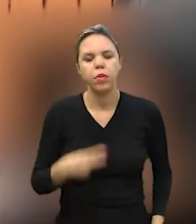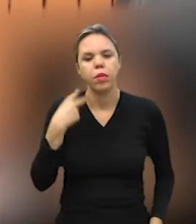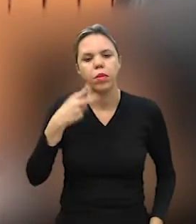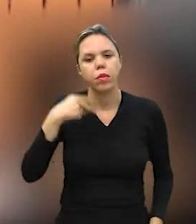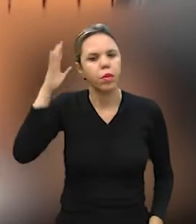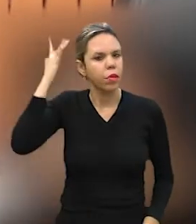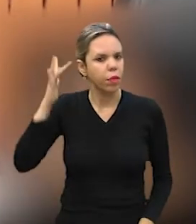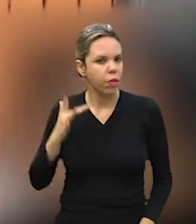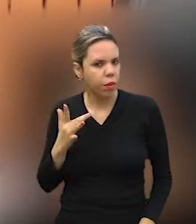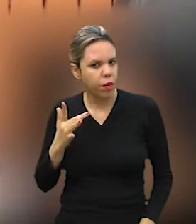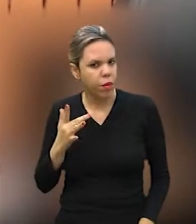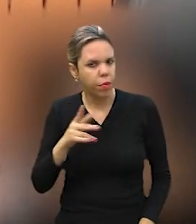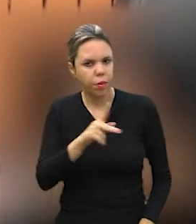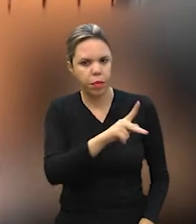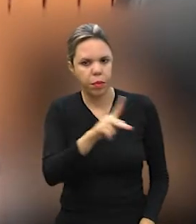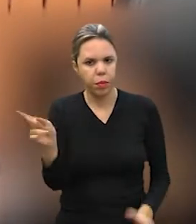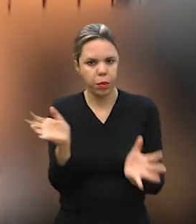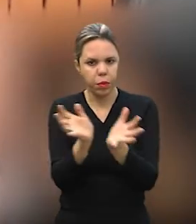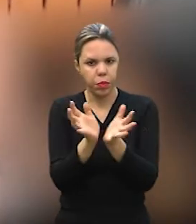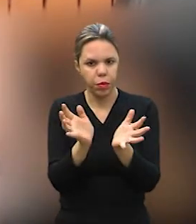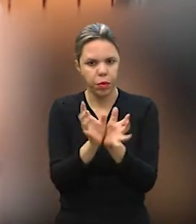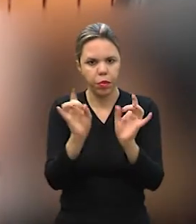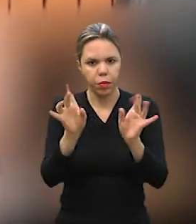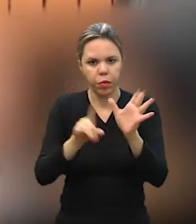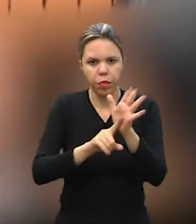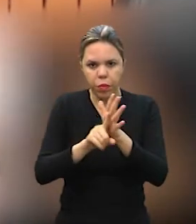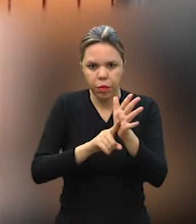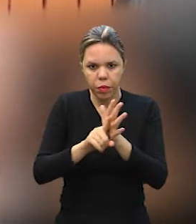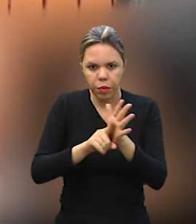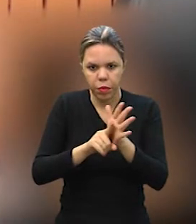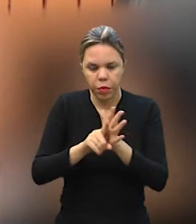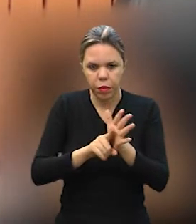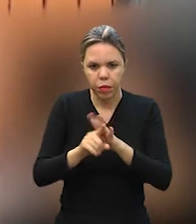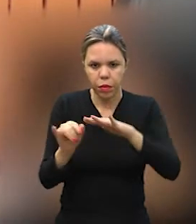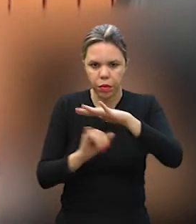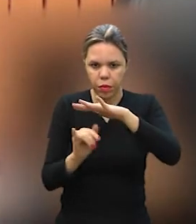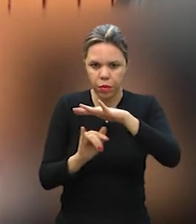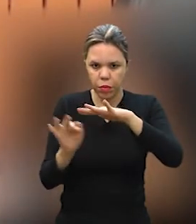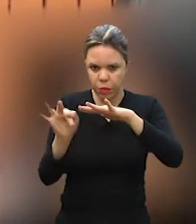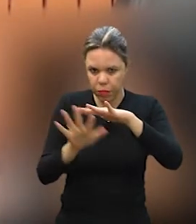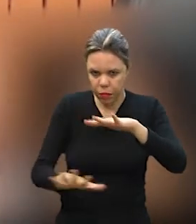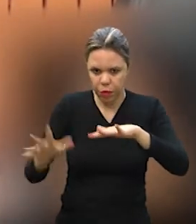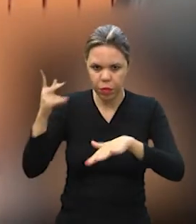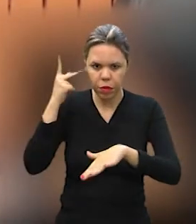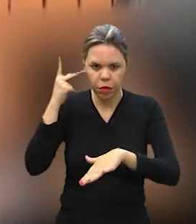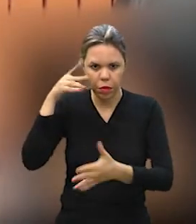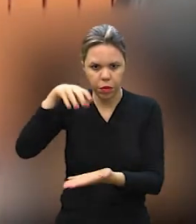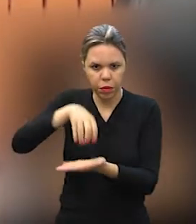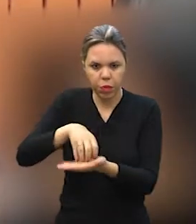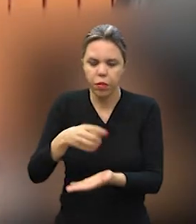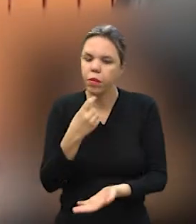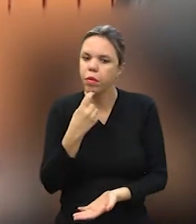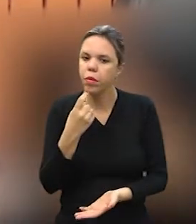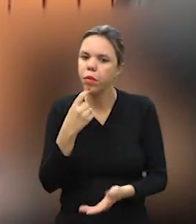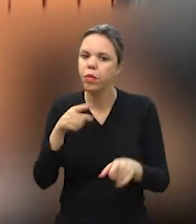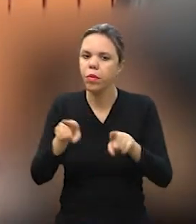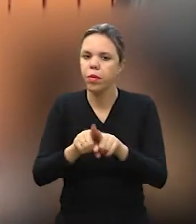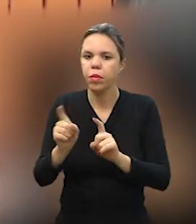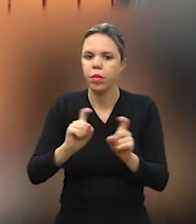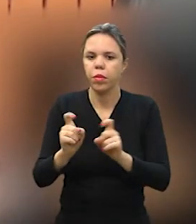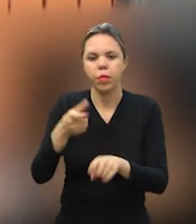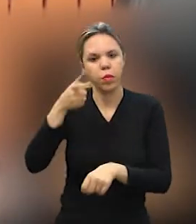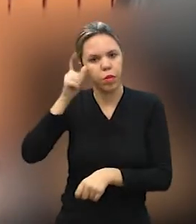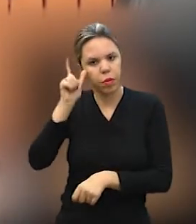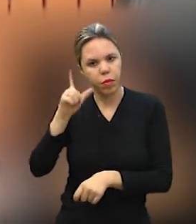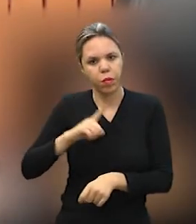A vereadora Guida Calisto, é a presidente da Comissão Especial de Estudos sobre o Instituto Federal de São Paulo, Campos Campinas, comandou mais